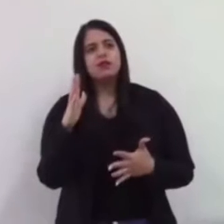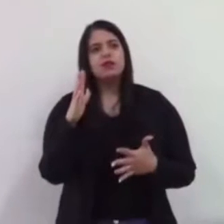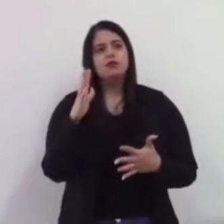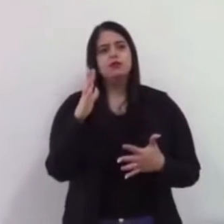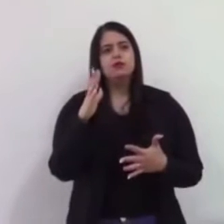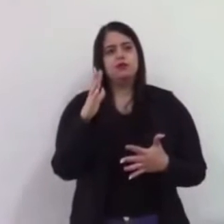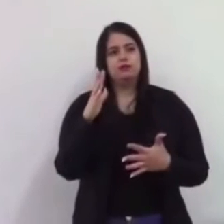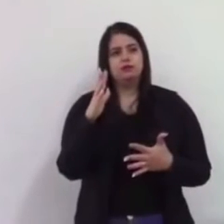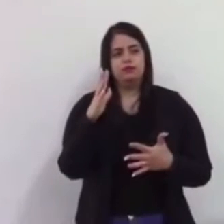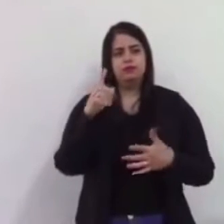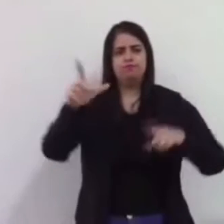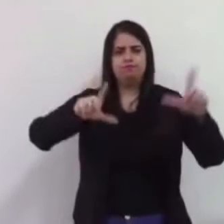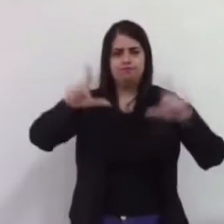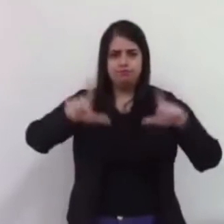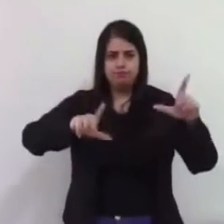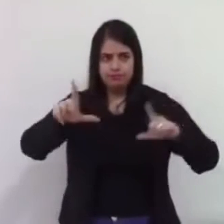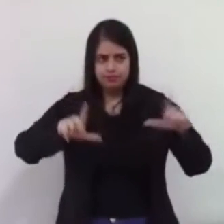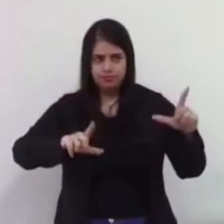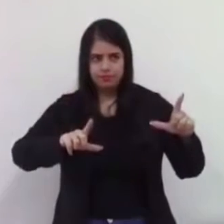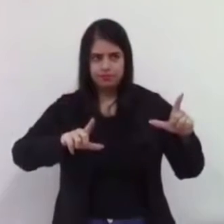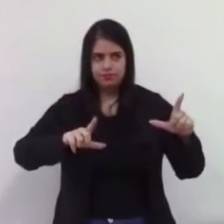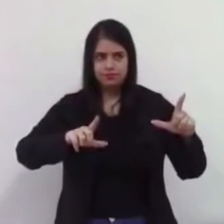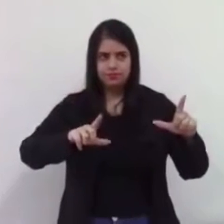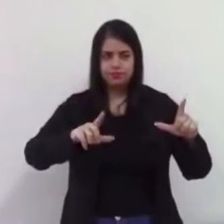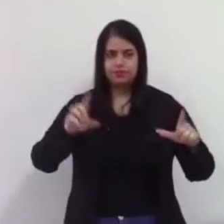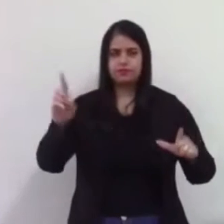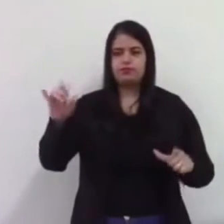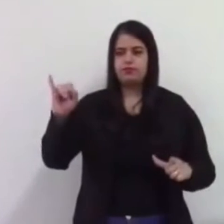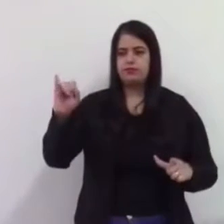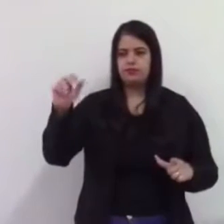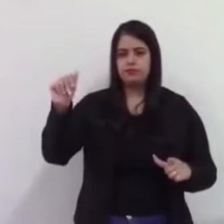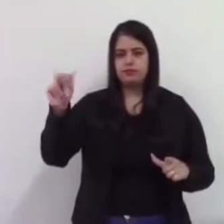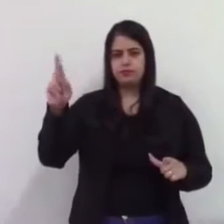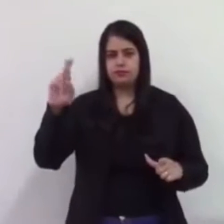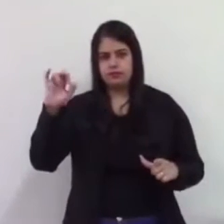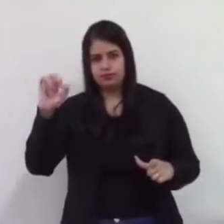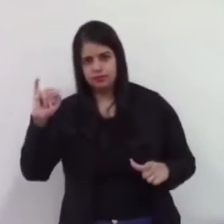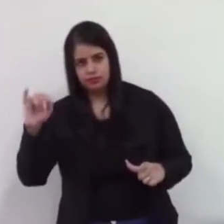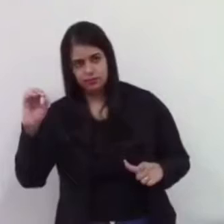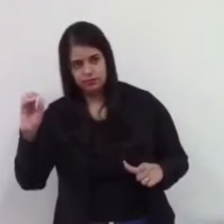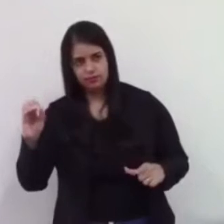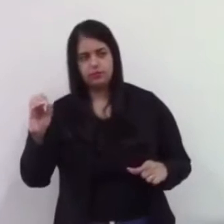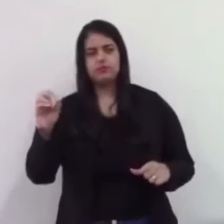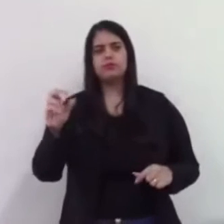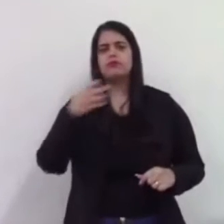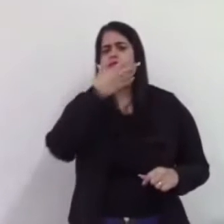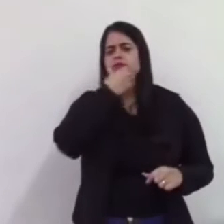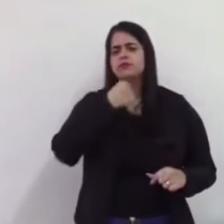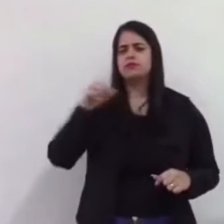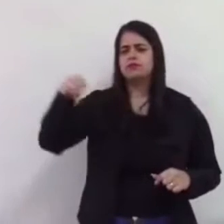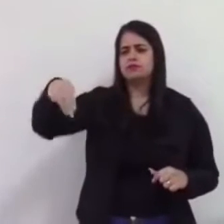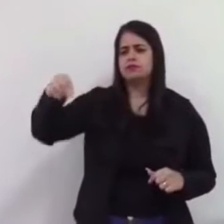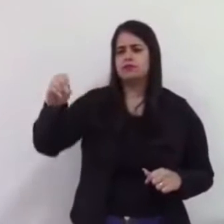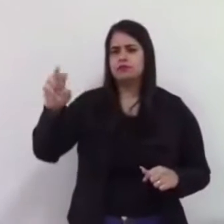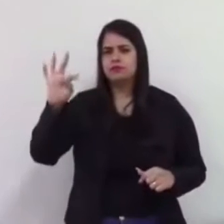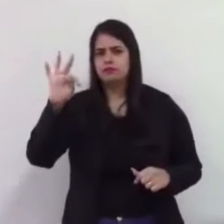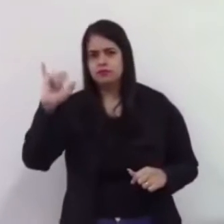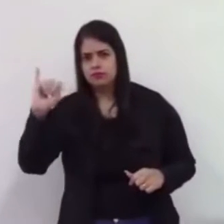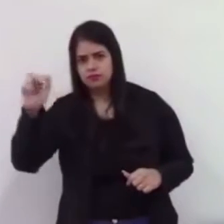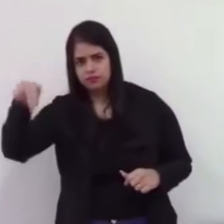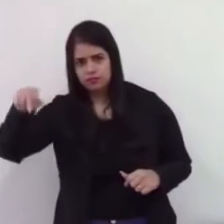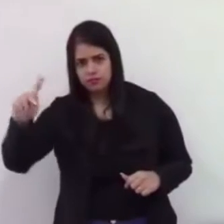programa TV Diário, a Motinha e sua esposa Rizanja, que dá toda a atenção, sempre está por aqui na Câmara,